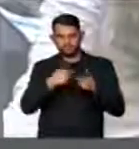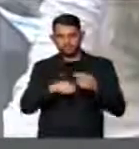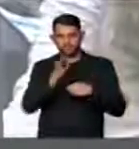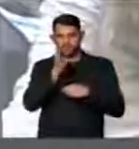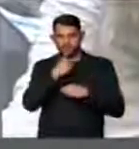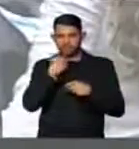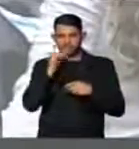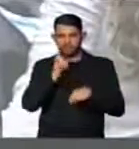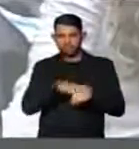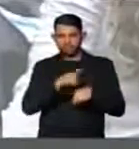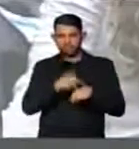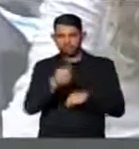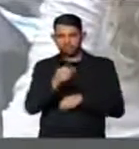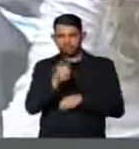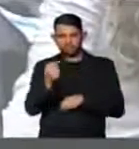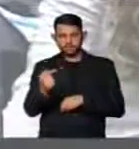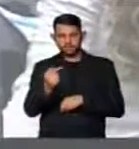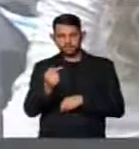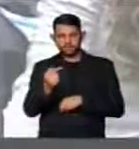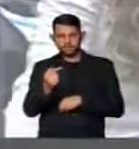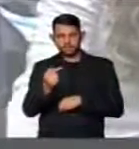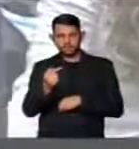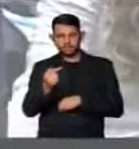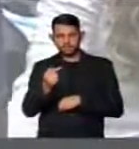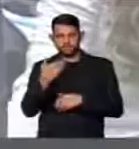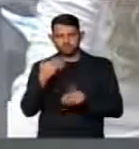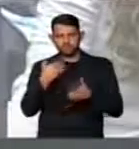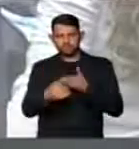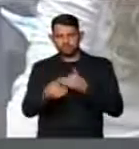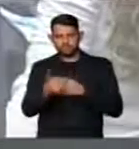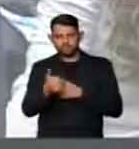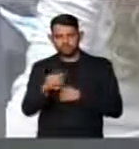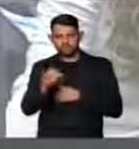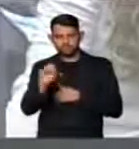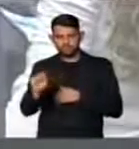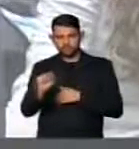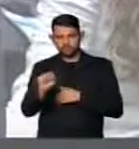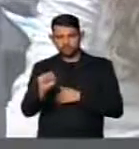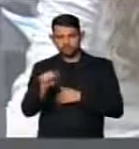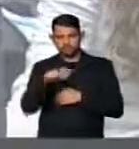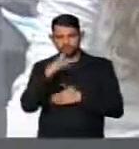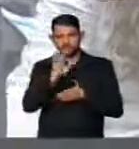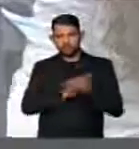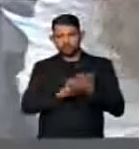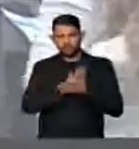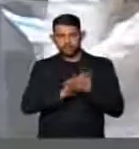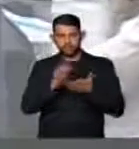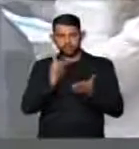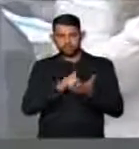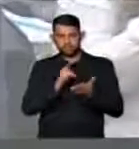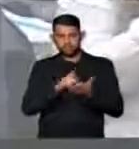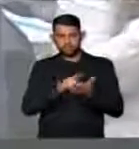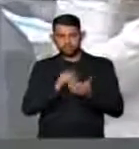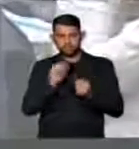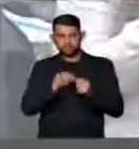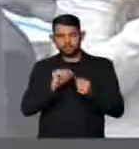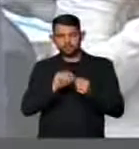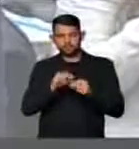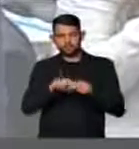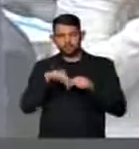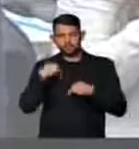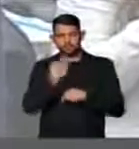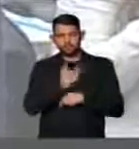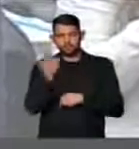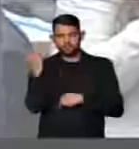demoramos. Já perdemos o ano de 2017. Estamos para perder o ano de 2018. E nada efetivo é feito para